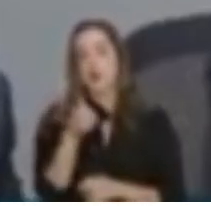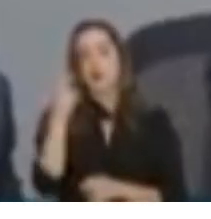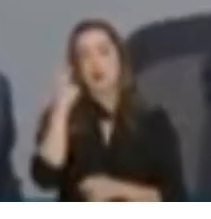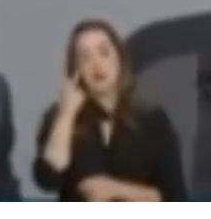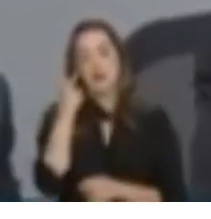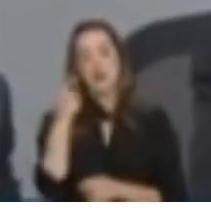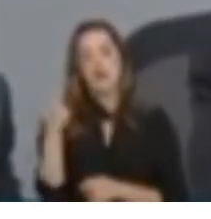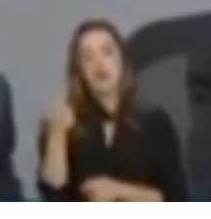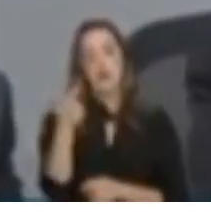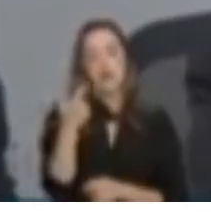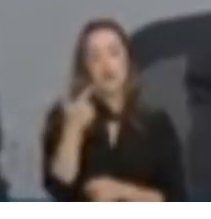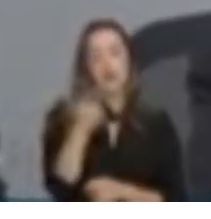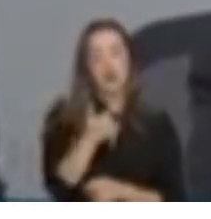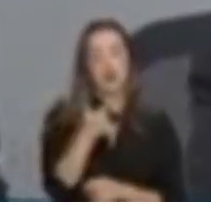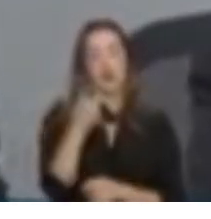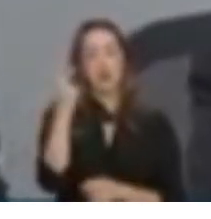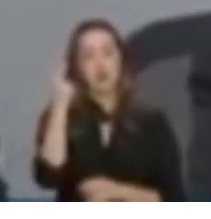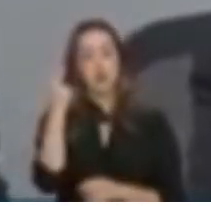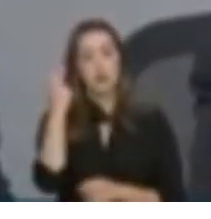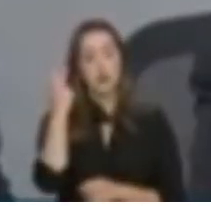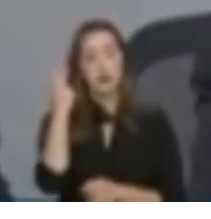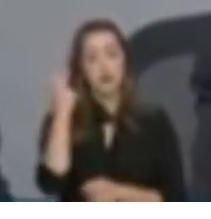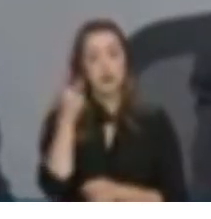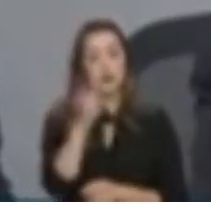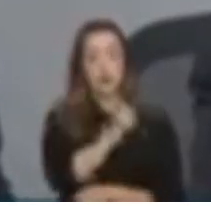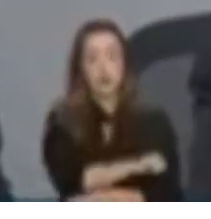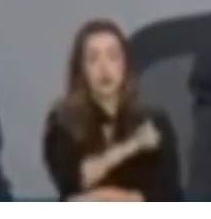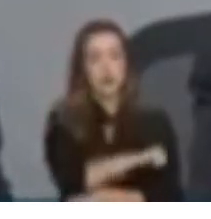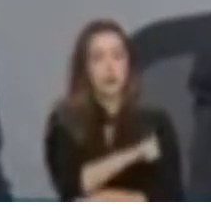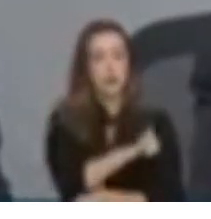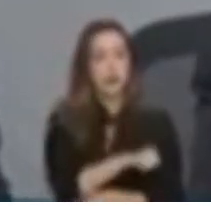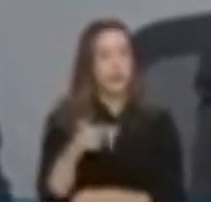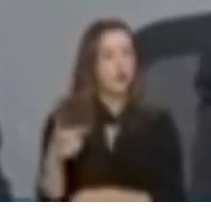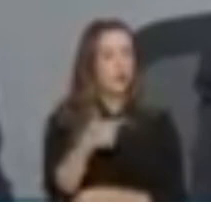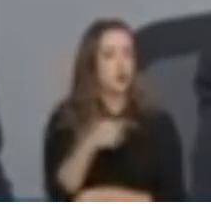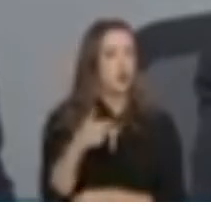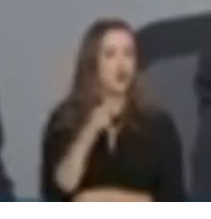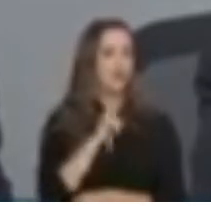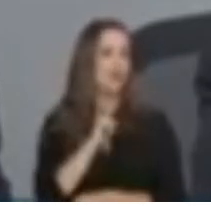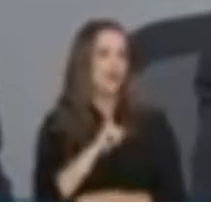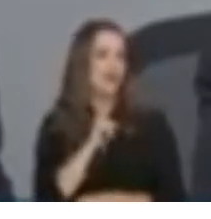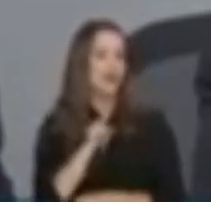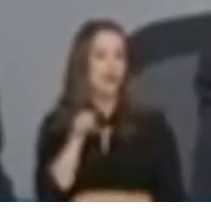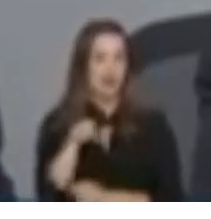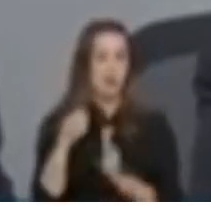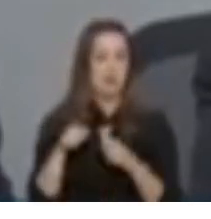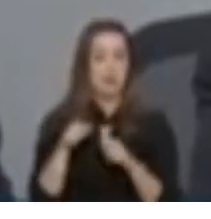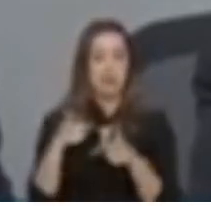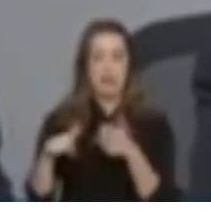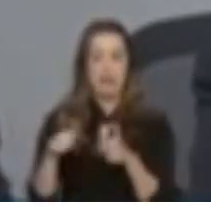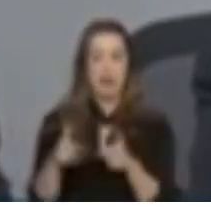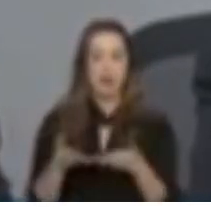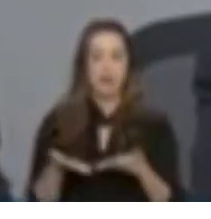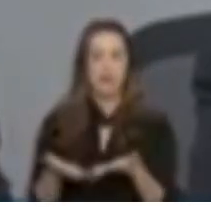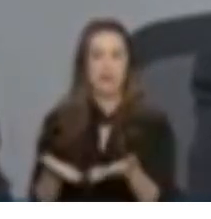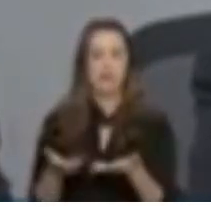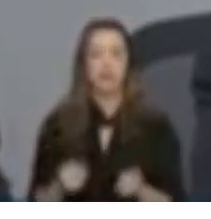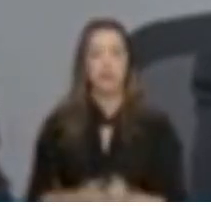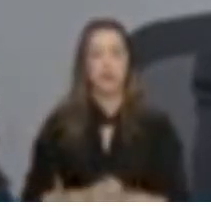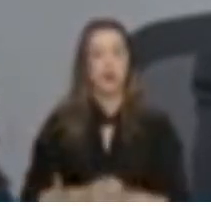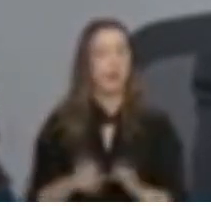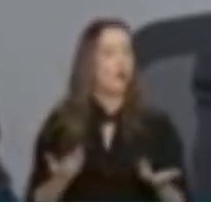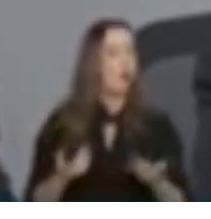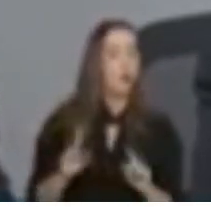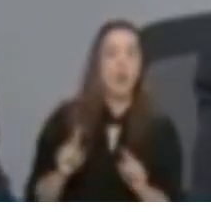22 milhões no Rio. Nós vamos concentrar uma grande batalha ali. Qual é a saída, como toda